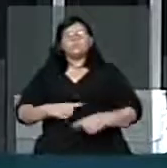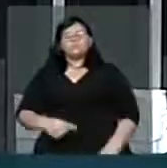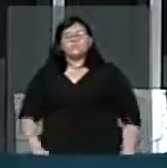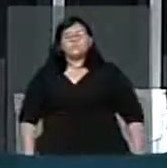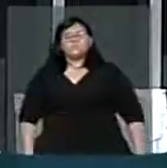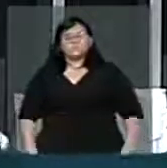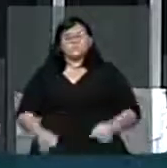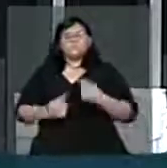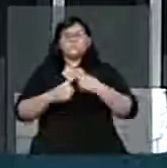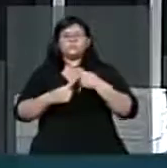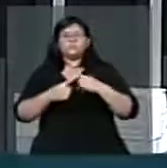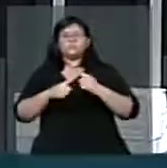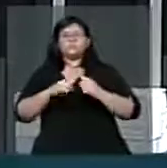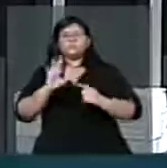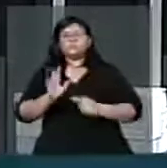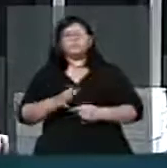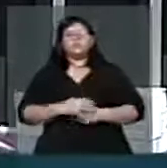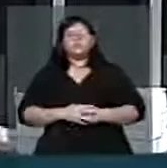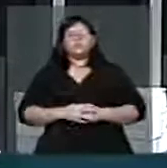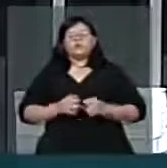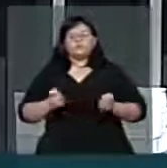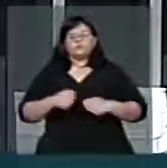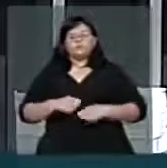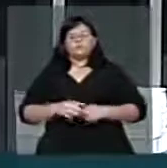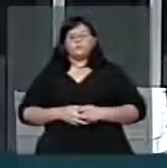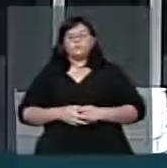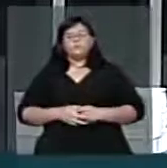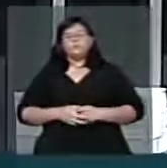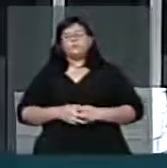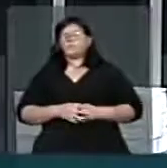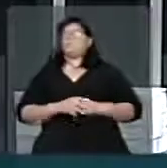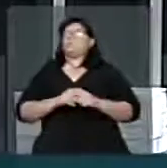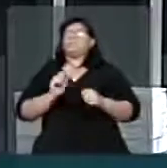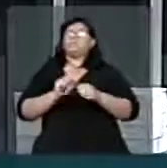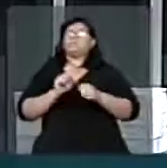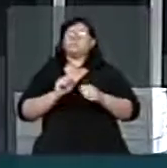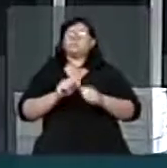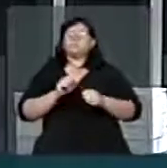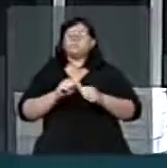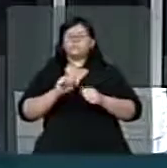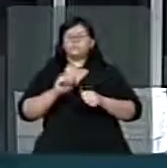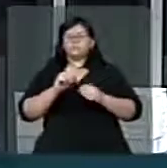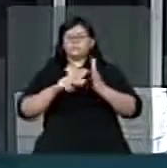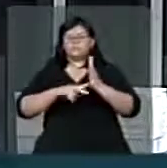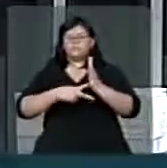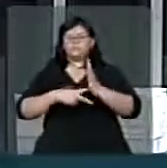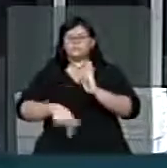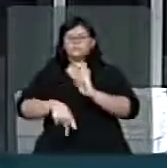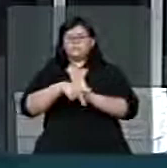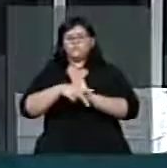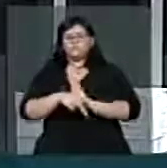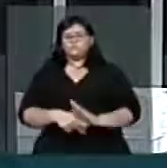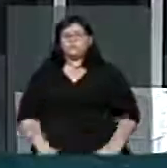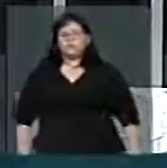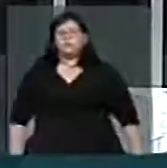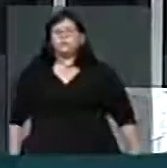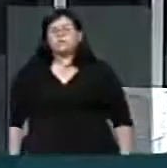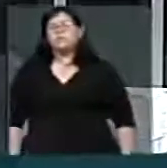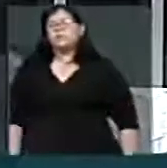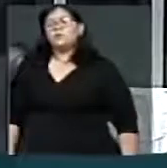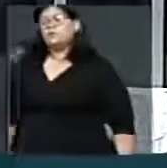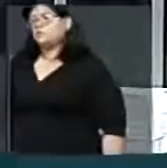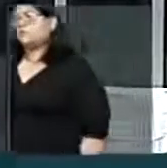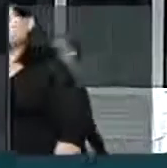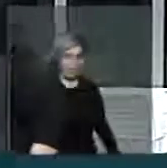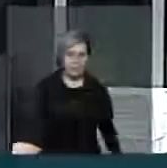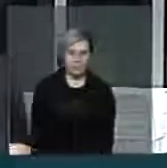para poder defender os representantes do sindicato, dos radialistas de todo o